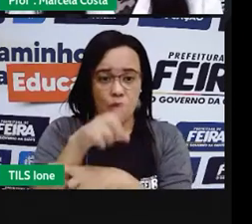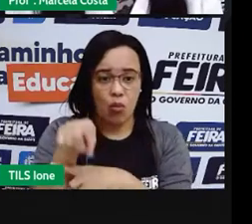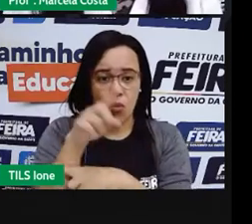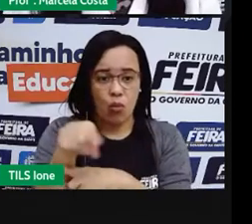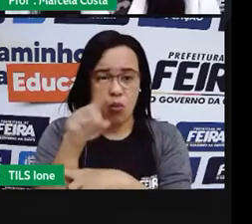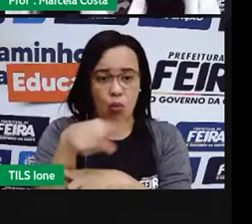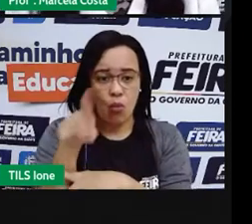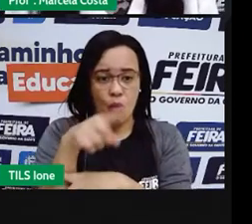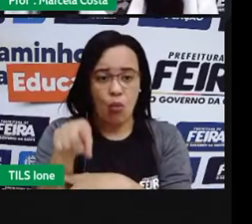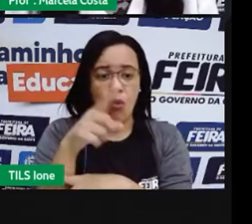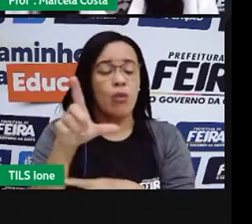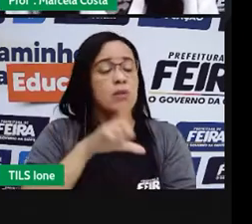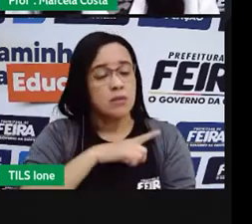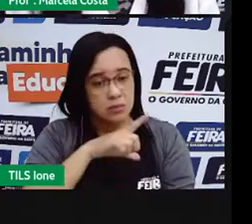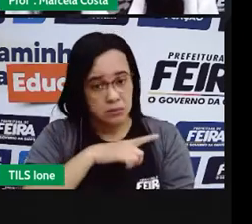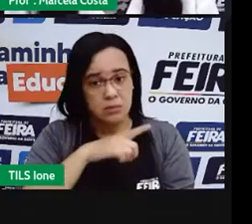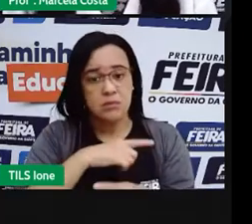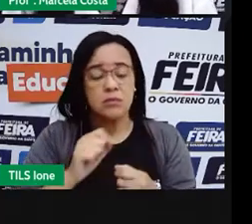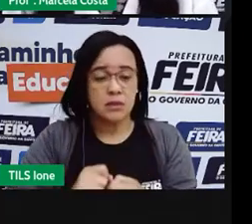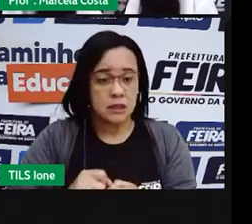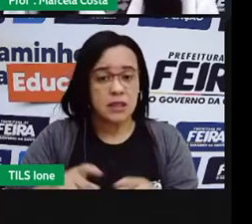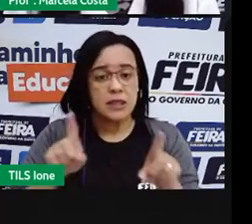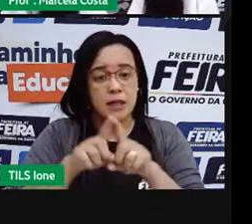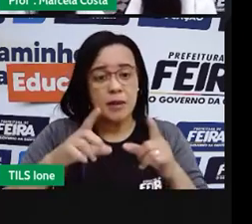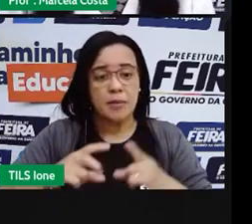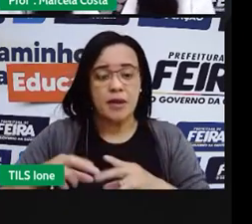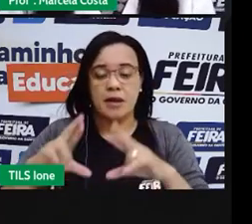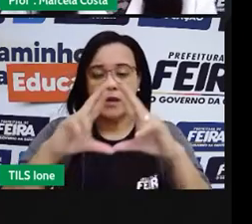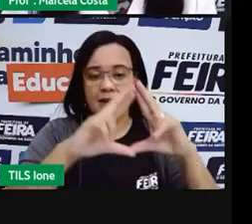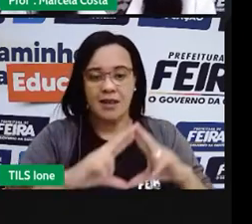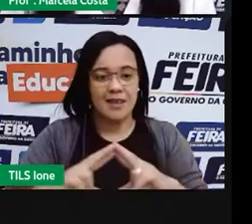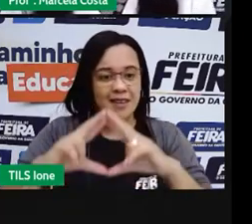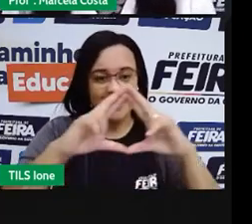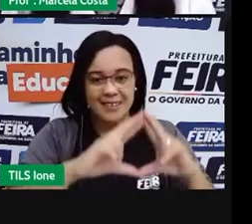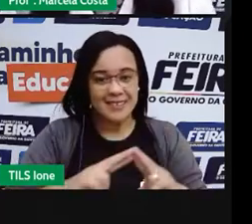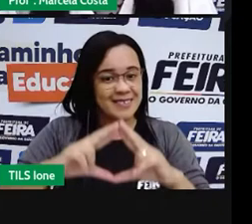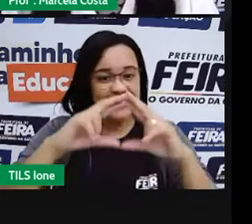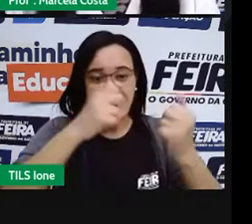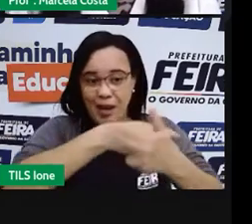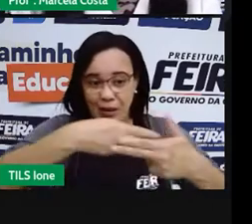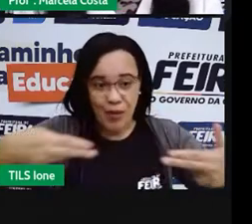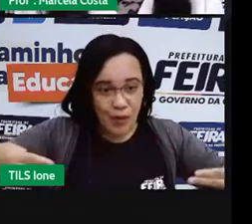Fazer reciclagem dos sólidos que a empresa produz.